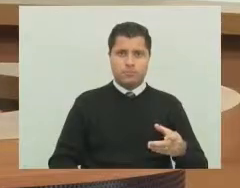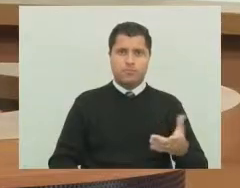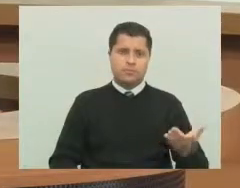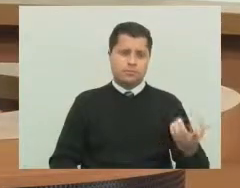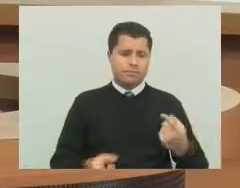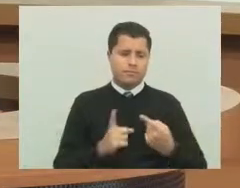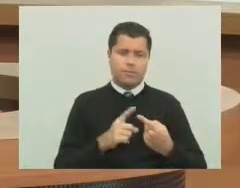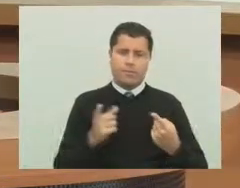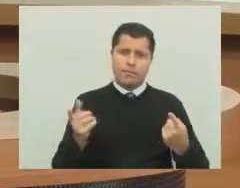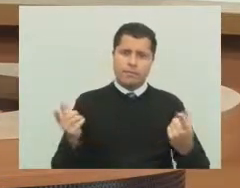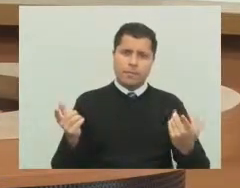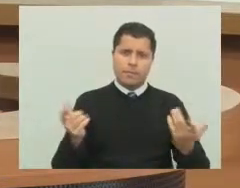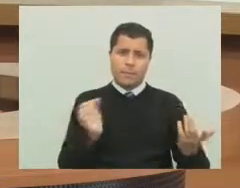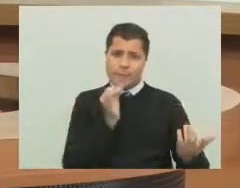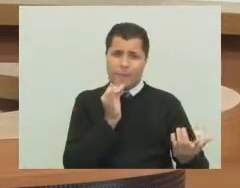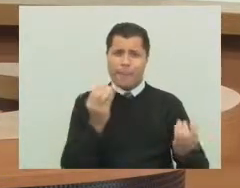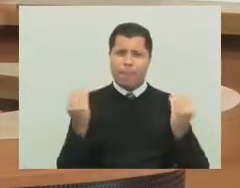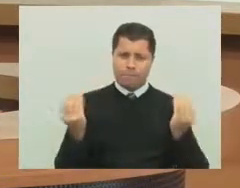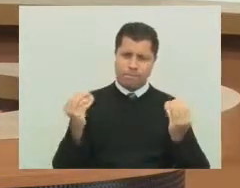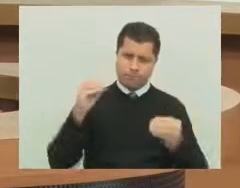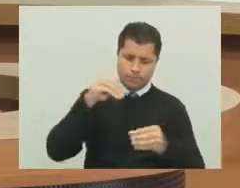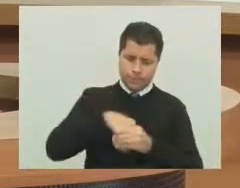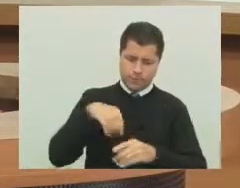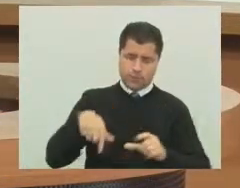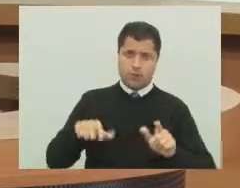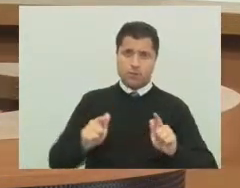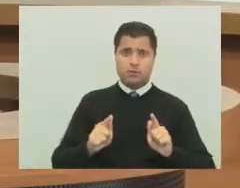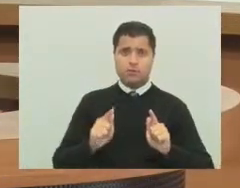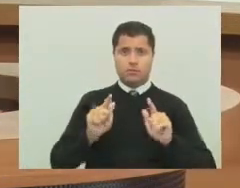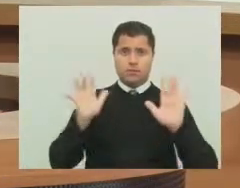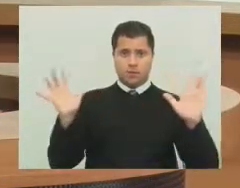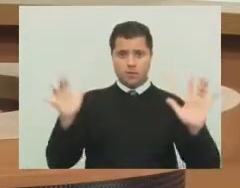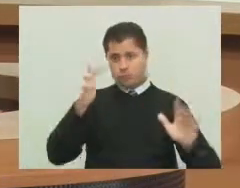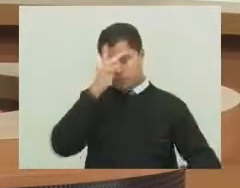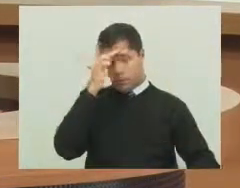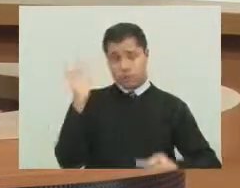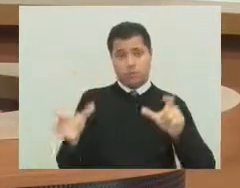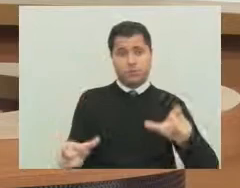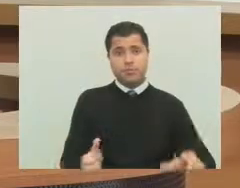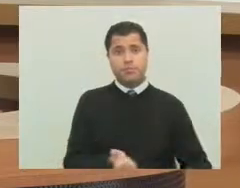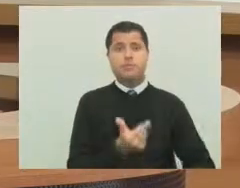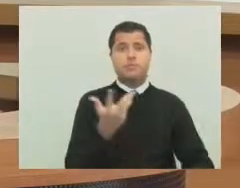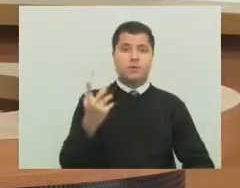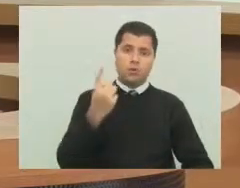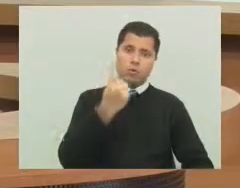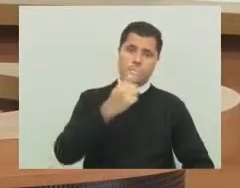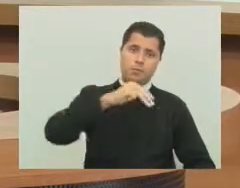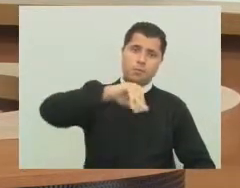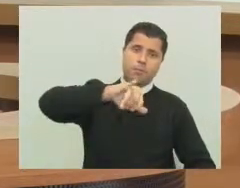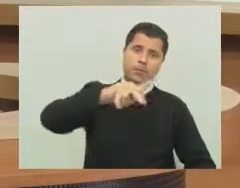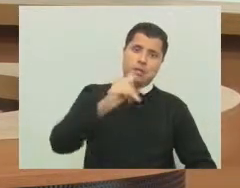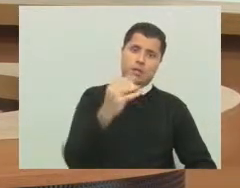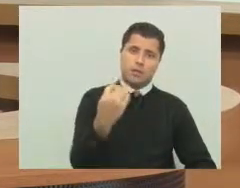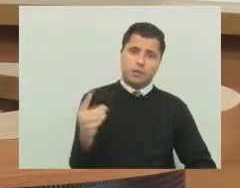inconcebível numa cidade como Guarulhos, um milhão e trezentos mil habitantes.